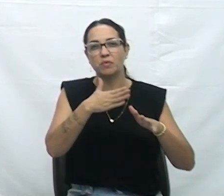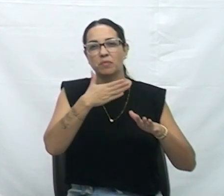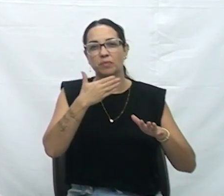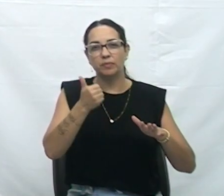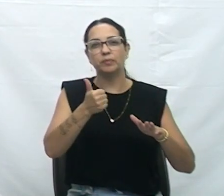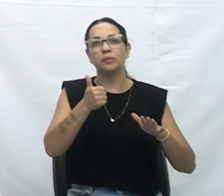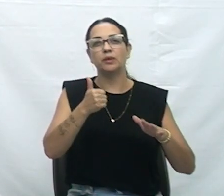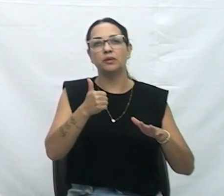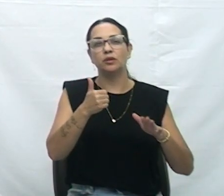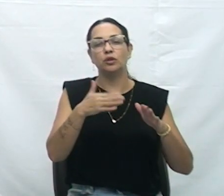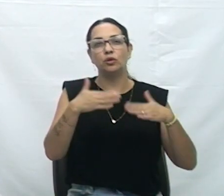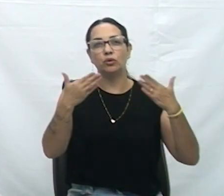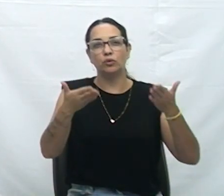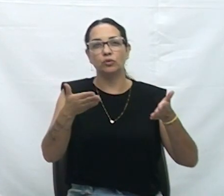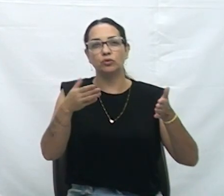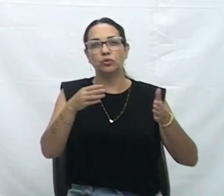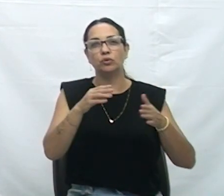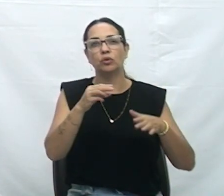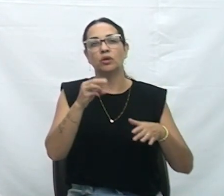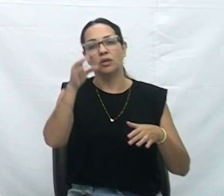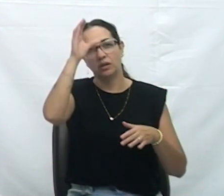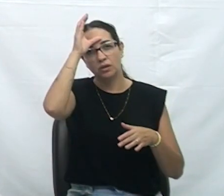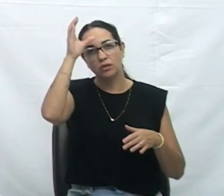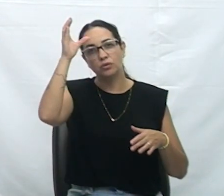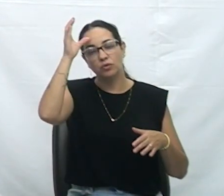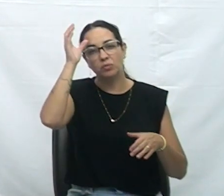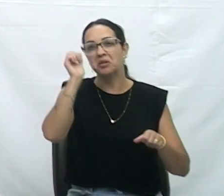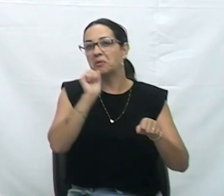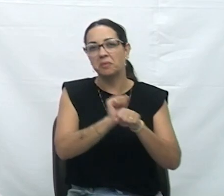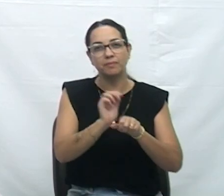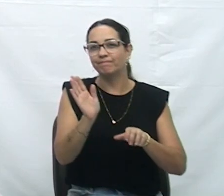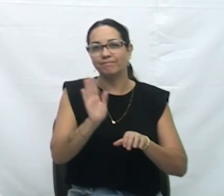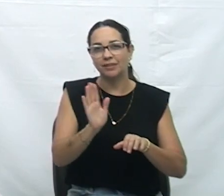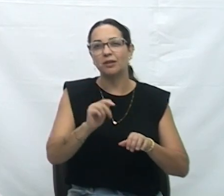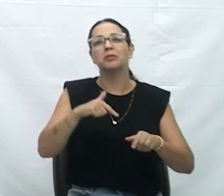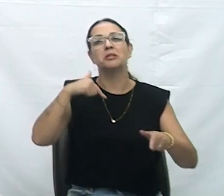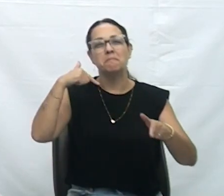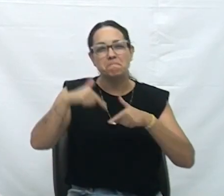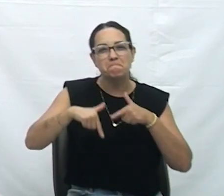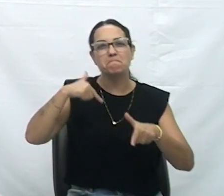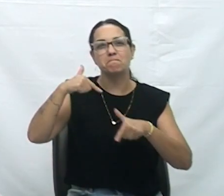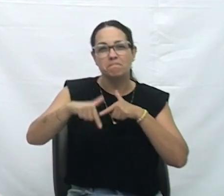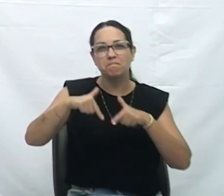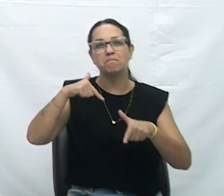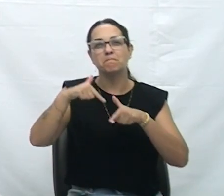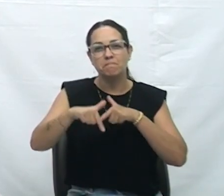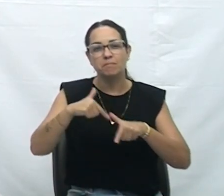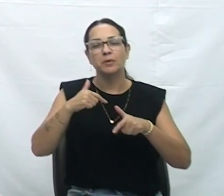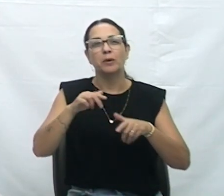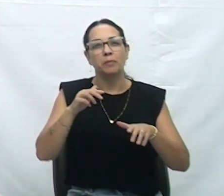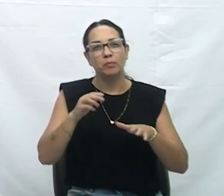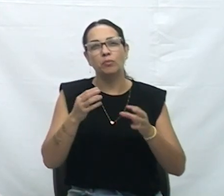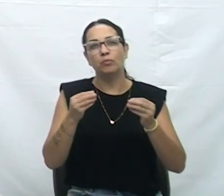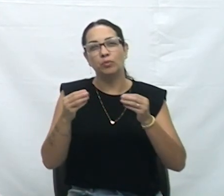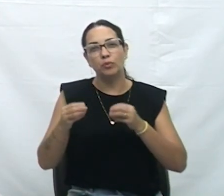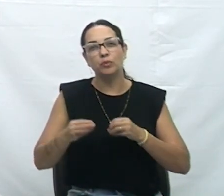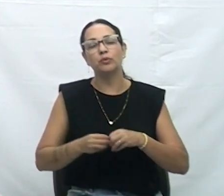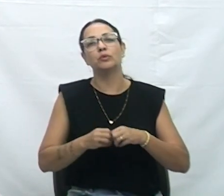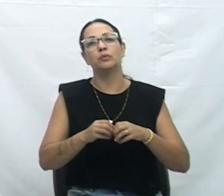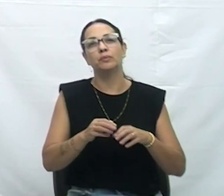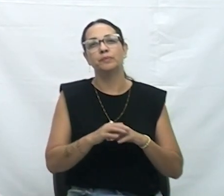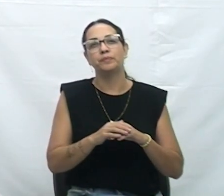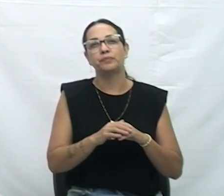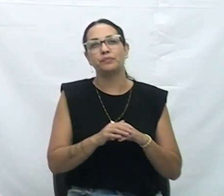nosso município e prova que o nosso município não está parado, estamos trabalhando, a prefeitura está trabalhando, o governo está trabalhando